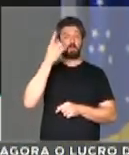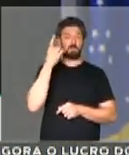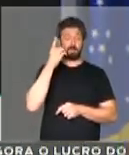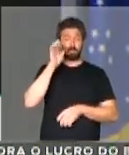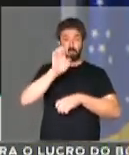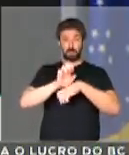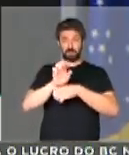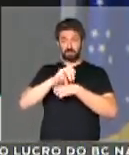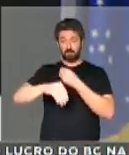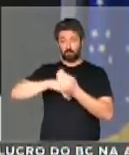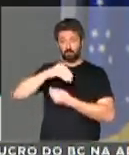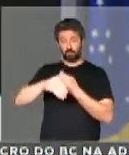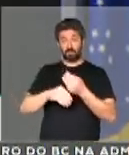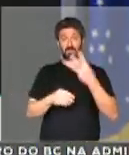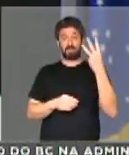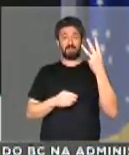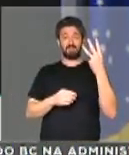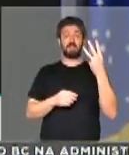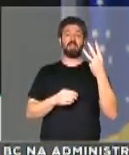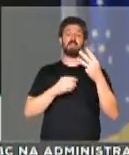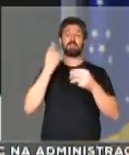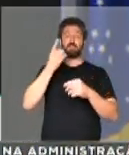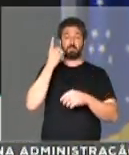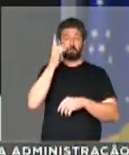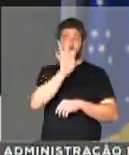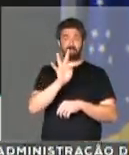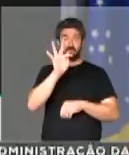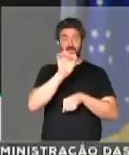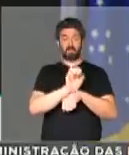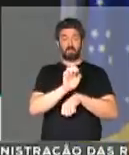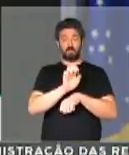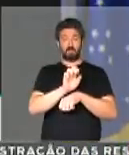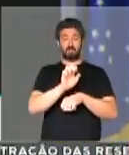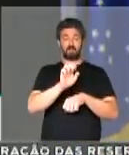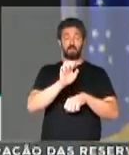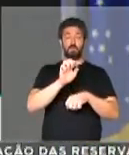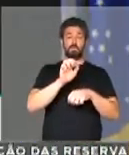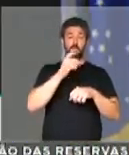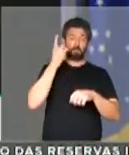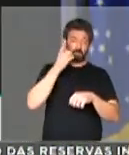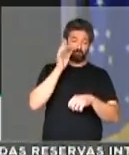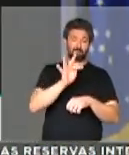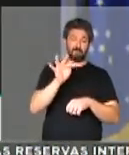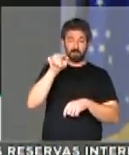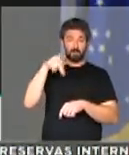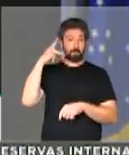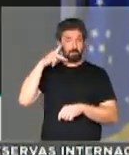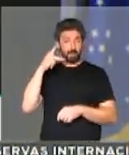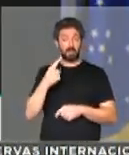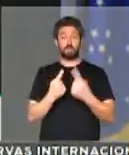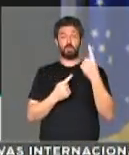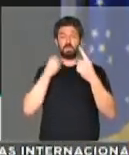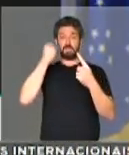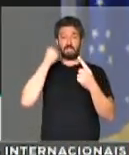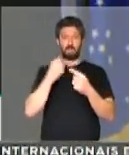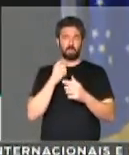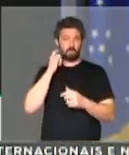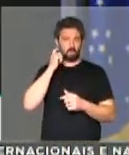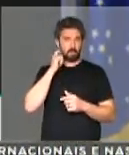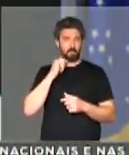estaduais envolvidos, três federais e um senador do meu Estado. Atentai bem, Paraíba. Atentai bem.